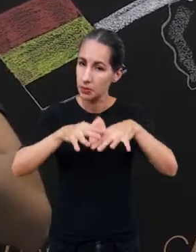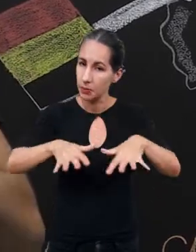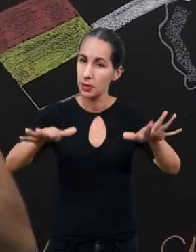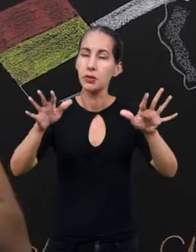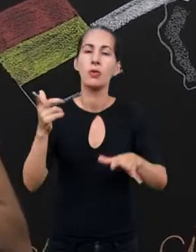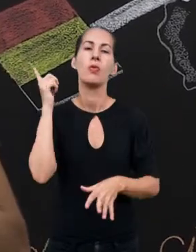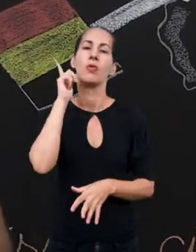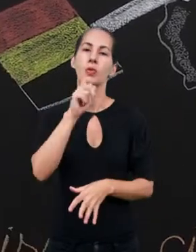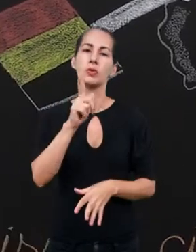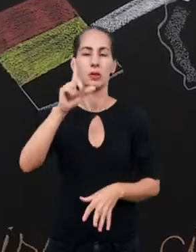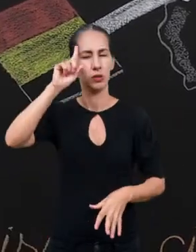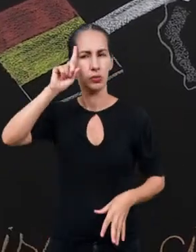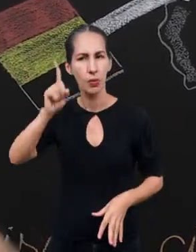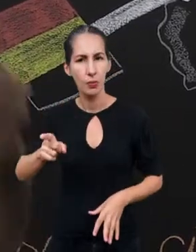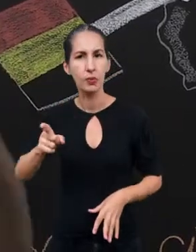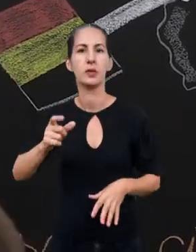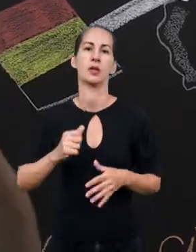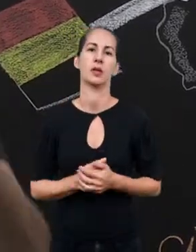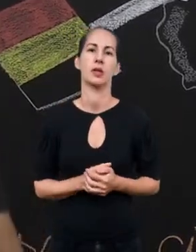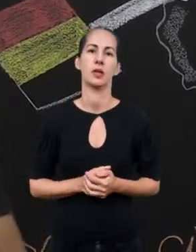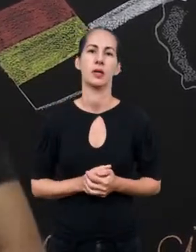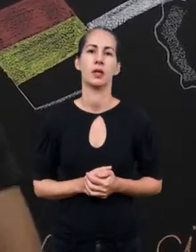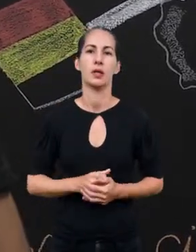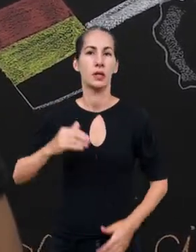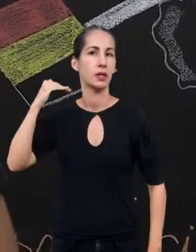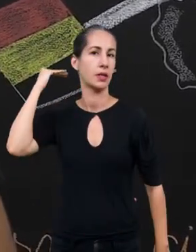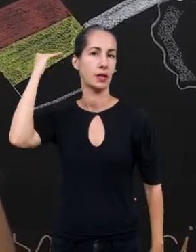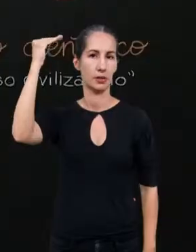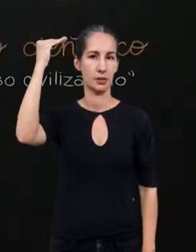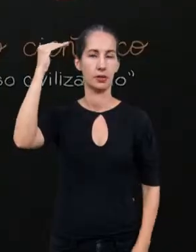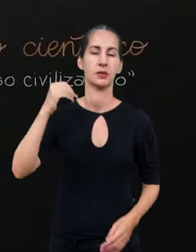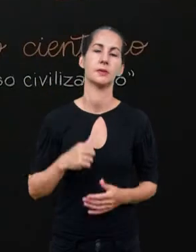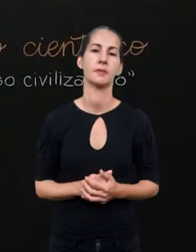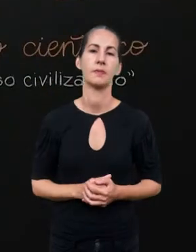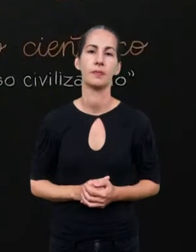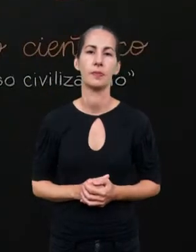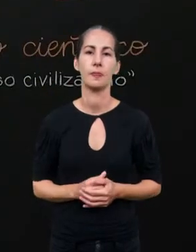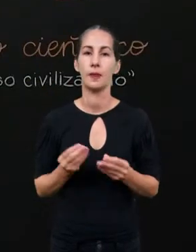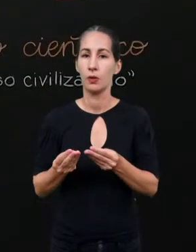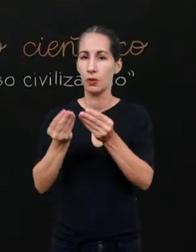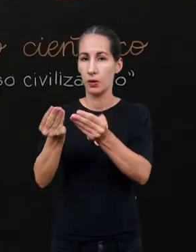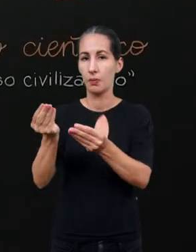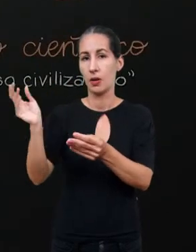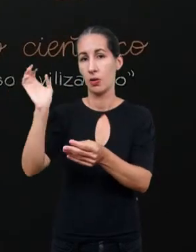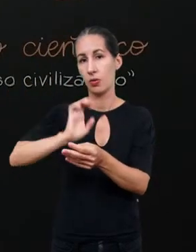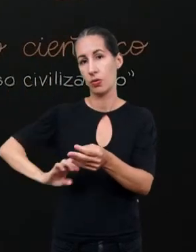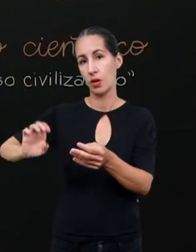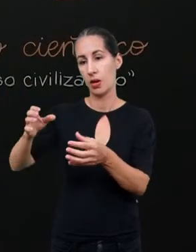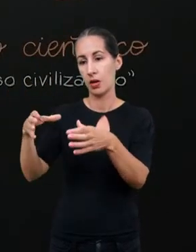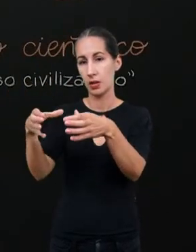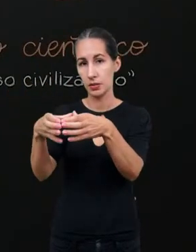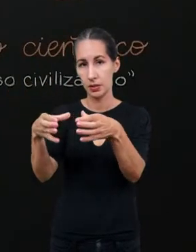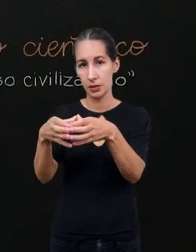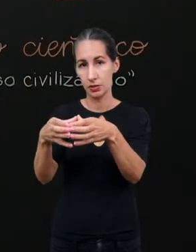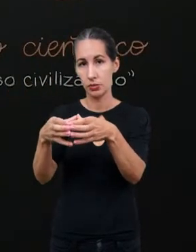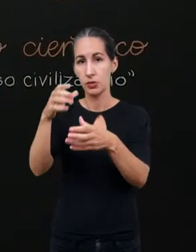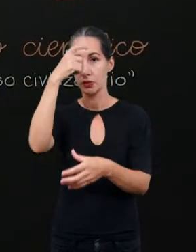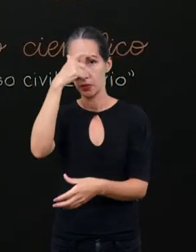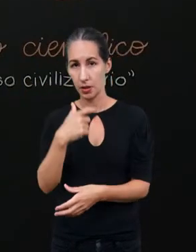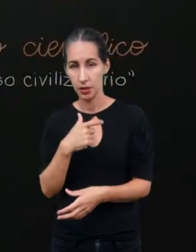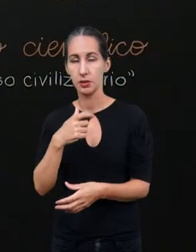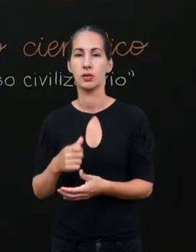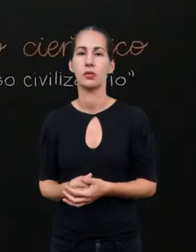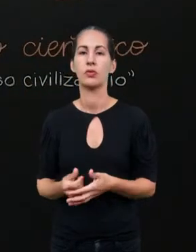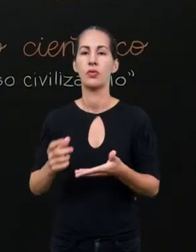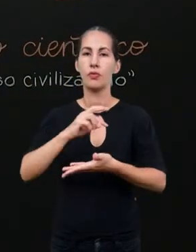conquista, domina de forma hierarquizante. Colocando a Europa como um centro civilizatório e